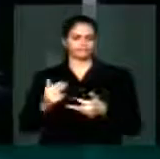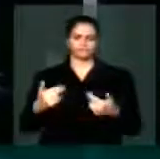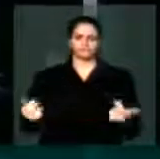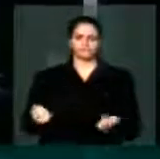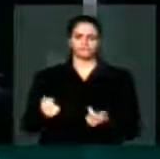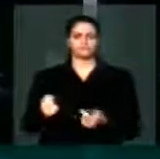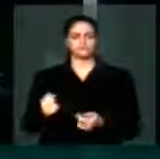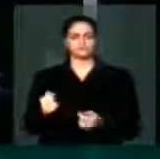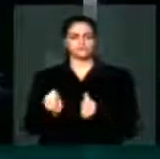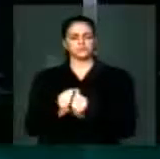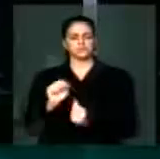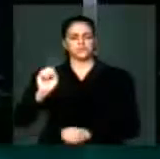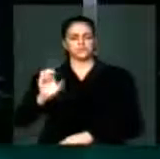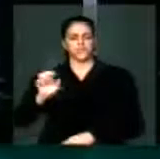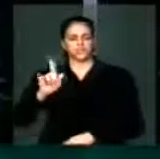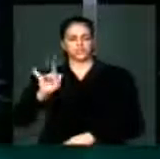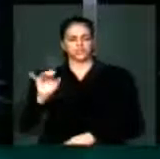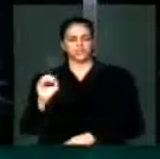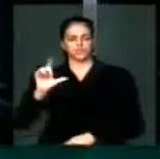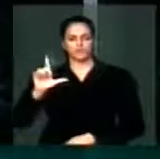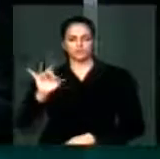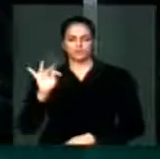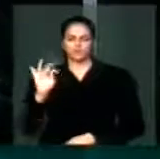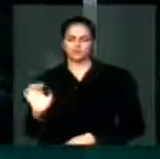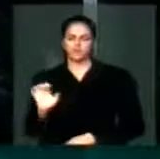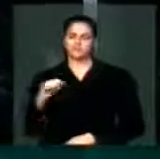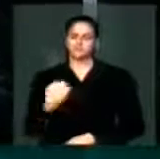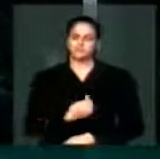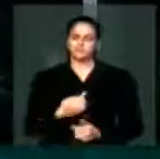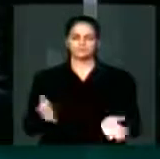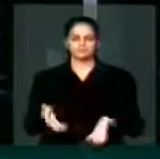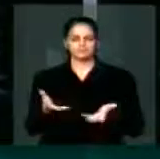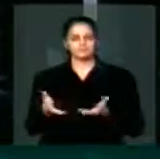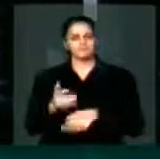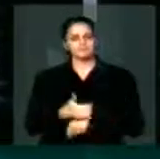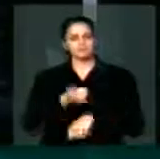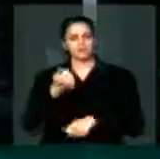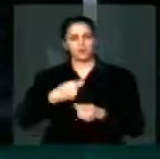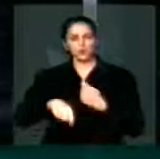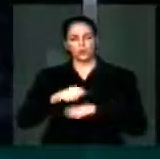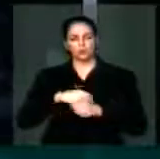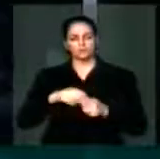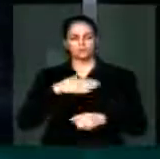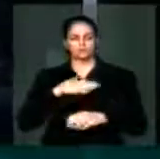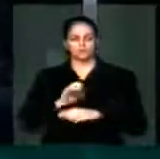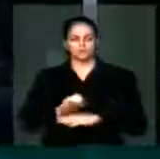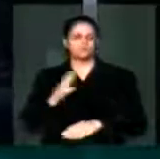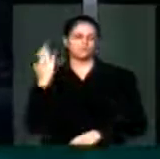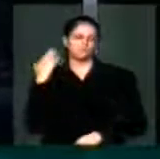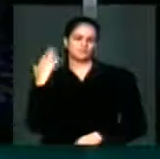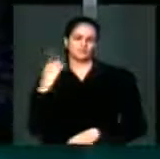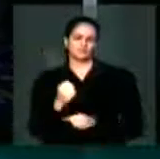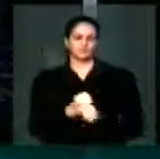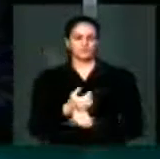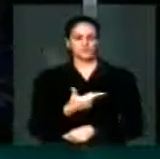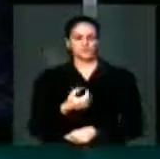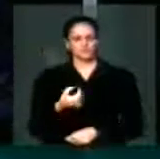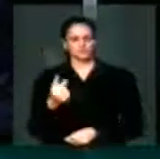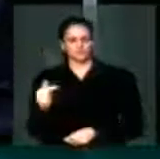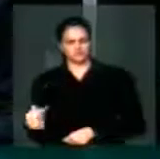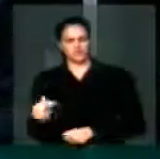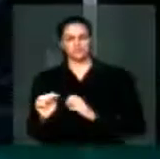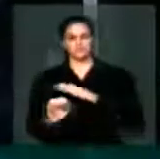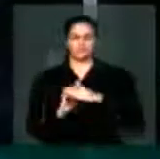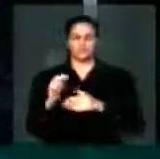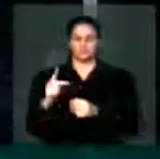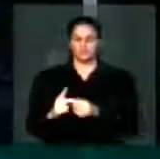estimado Sérgio Leite, vem fazendo com que nós possamos otimizar e diminuir a economia do nosso Estado. Apesar de, naquela época, em 2007, a Petrobras